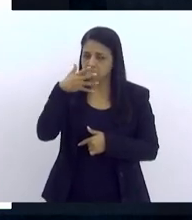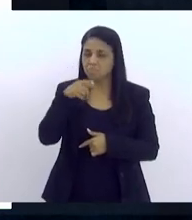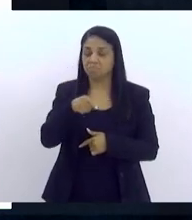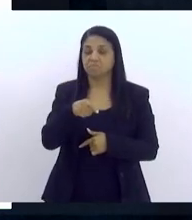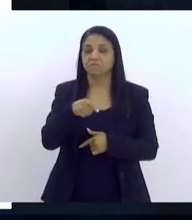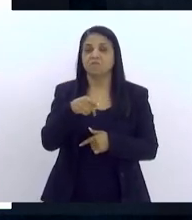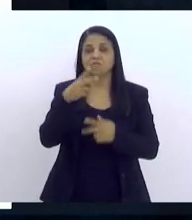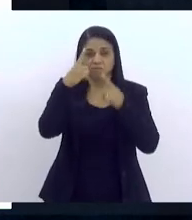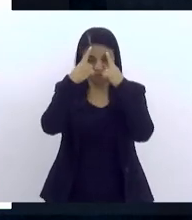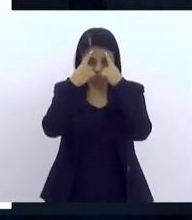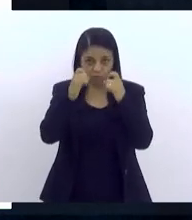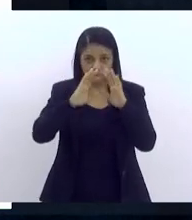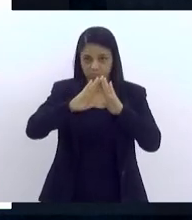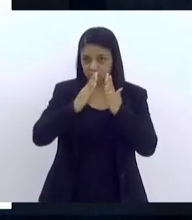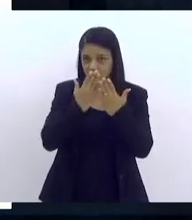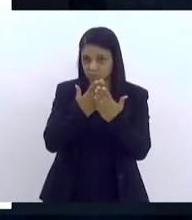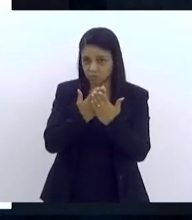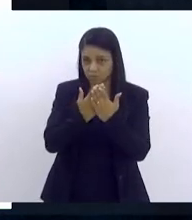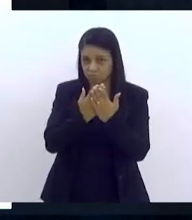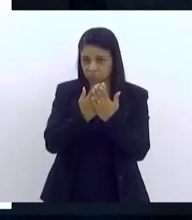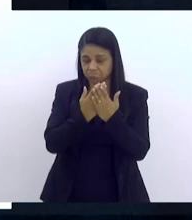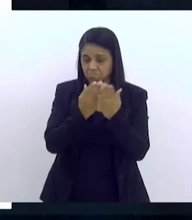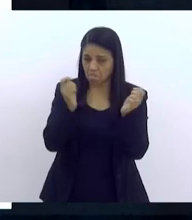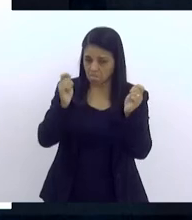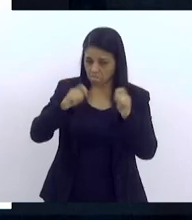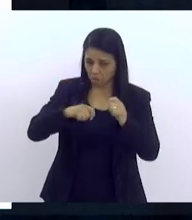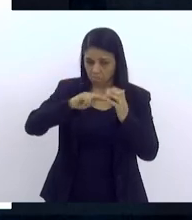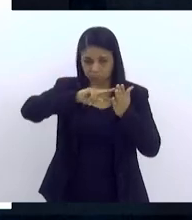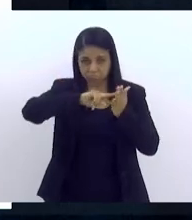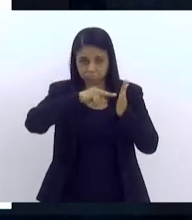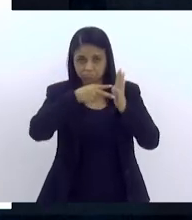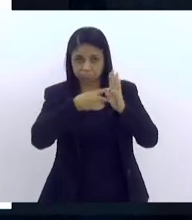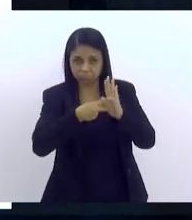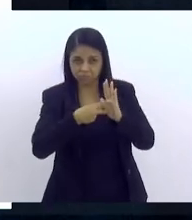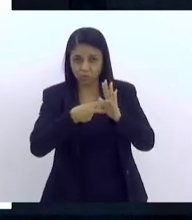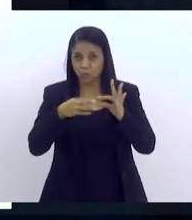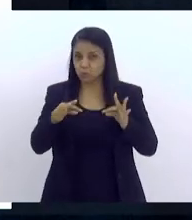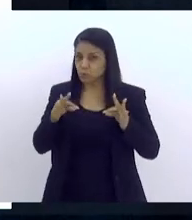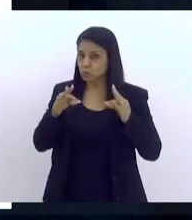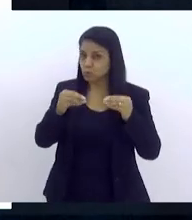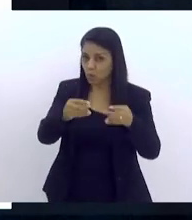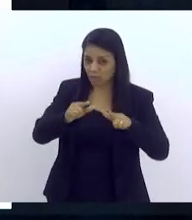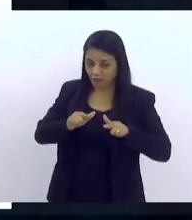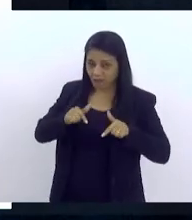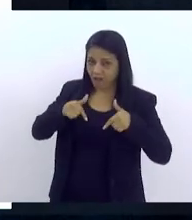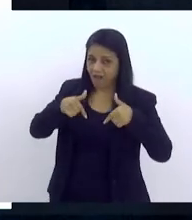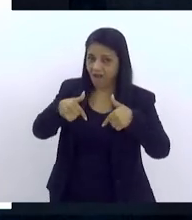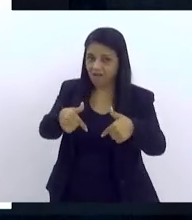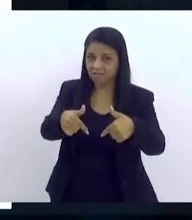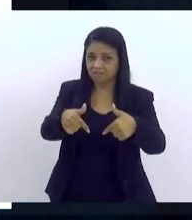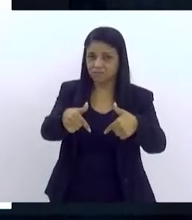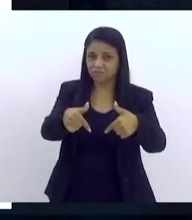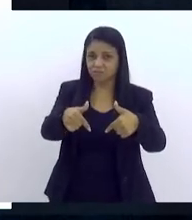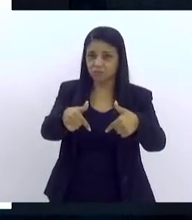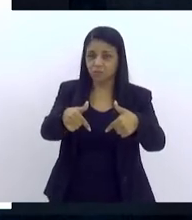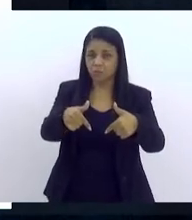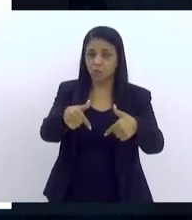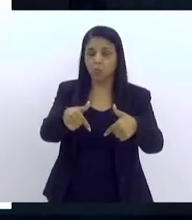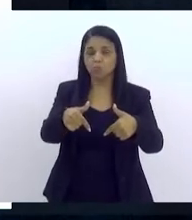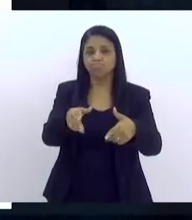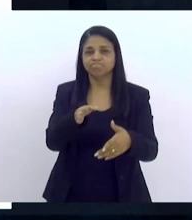A violência escolar pode ser definida como toda ação ou omissão